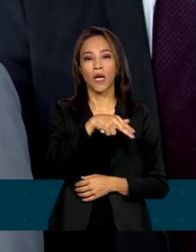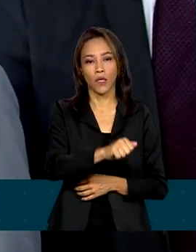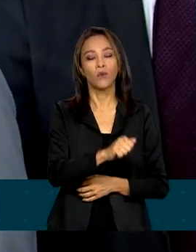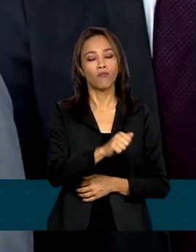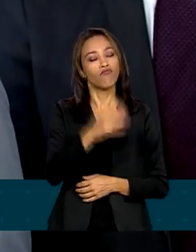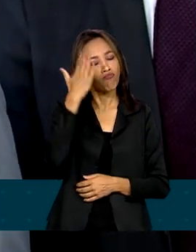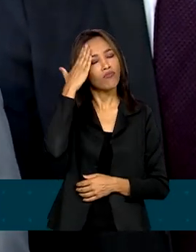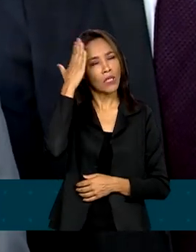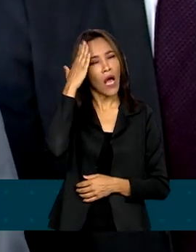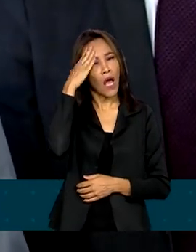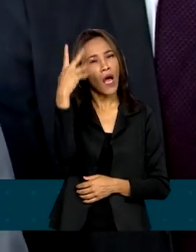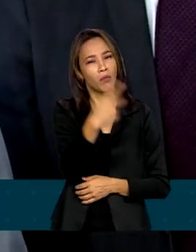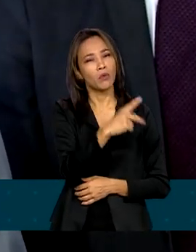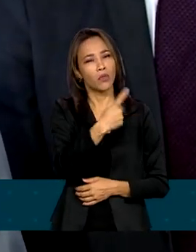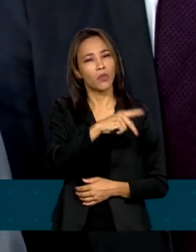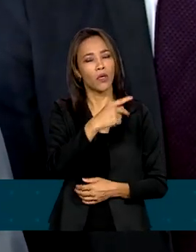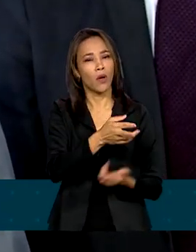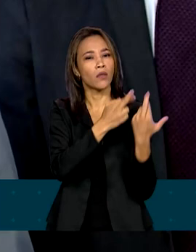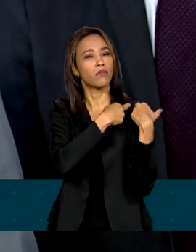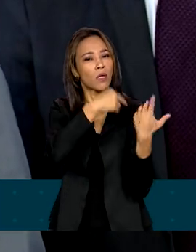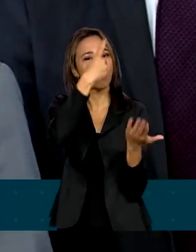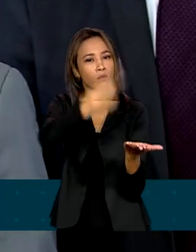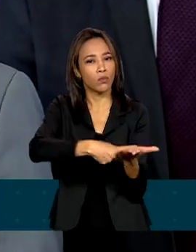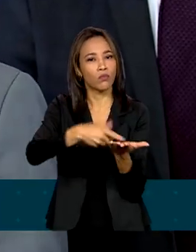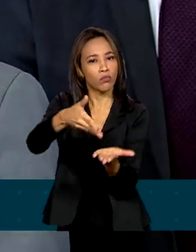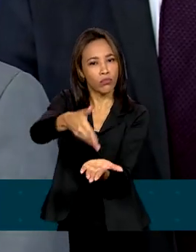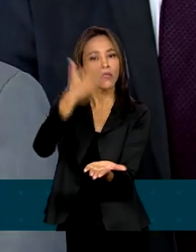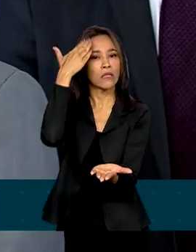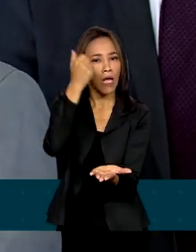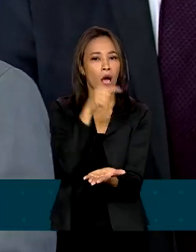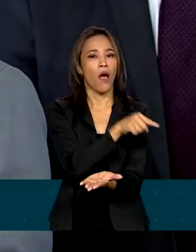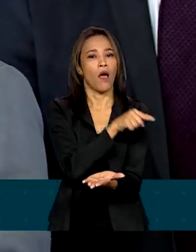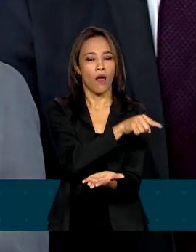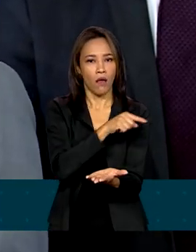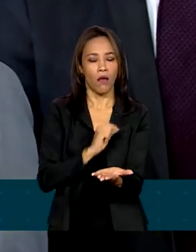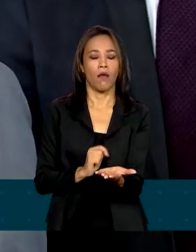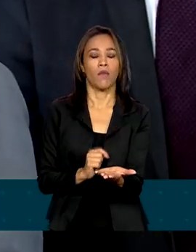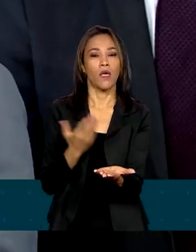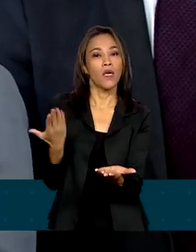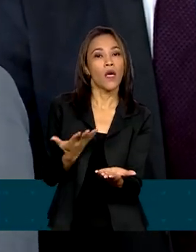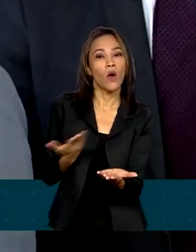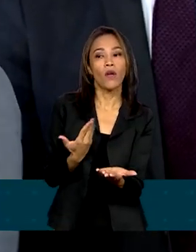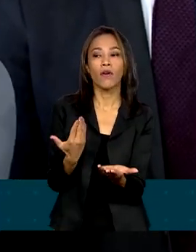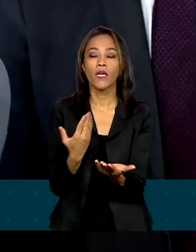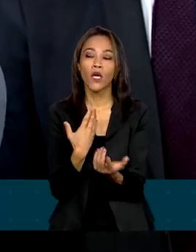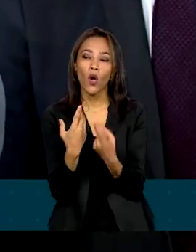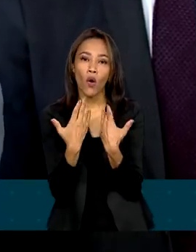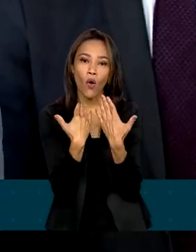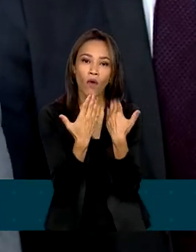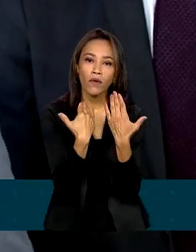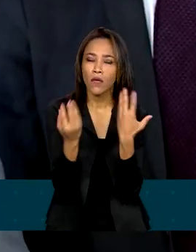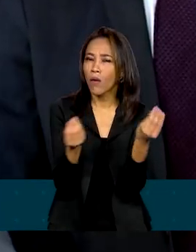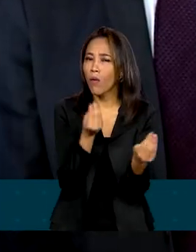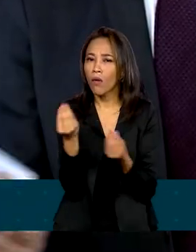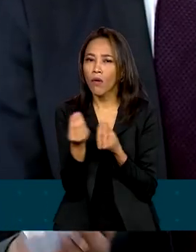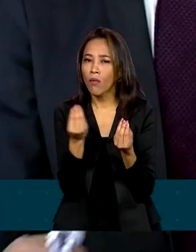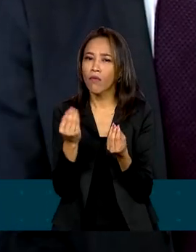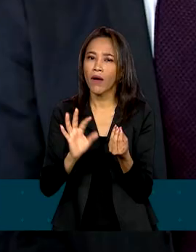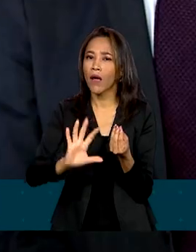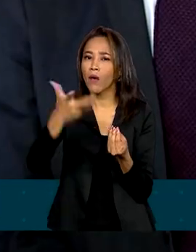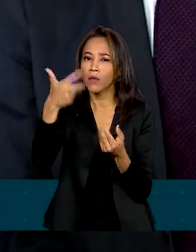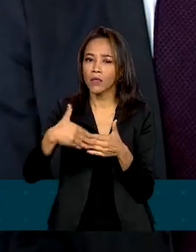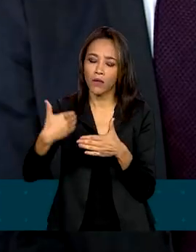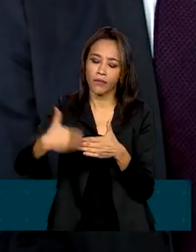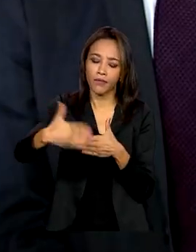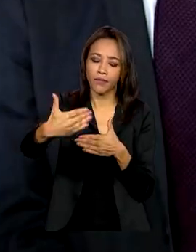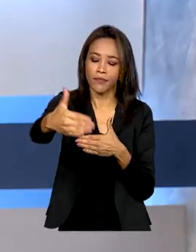naqueles acordos e agora vai discutir os modos e os meios de execução juntamente